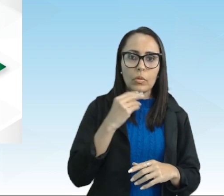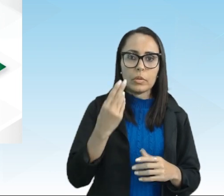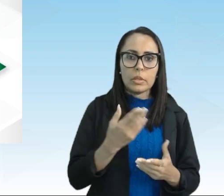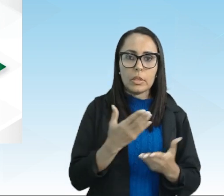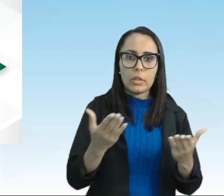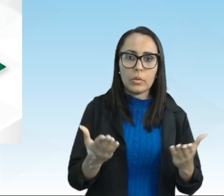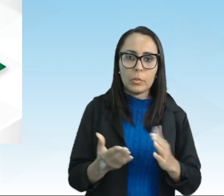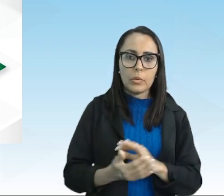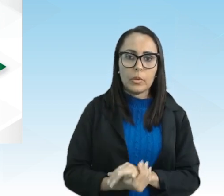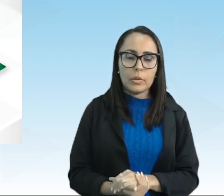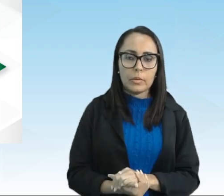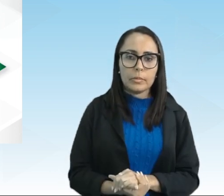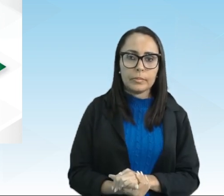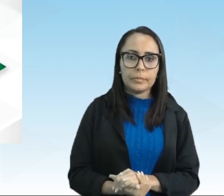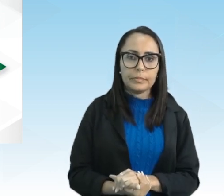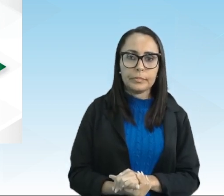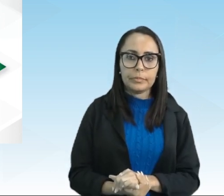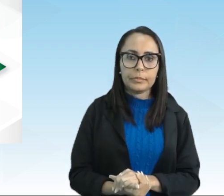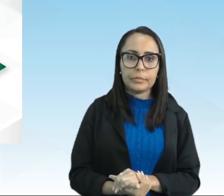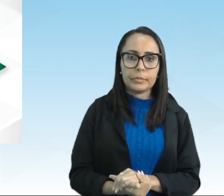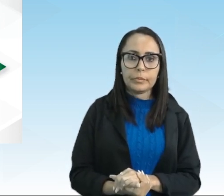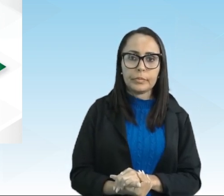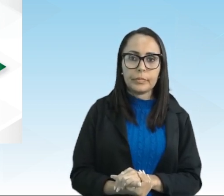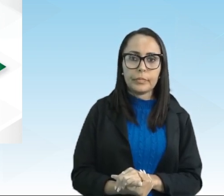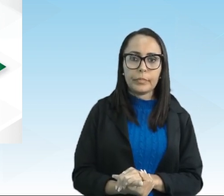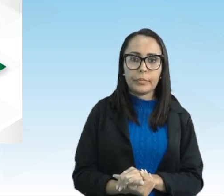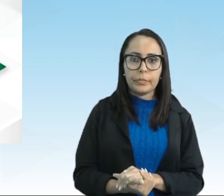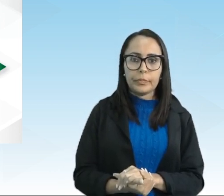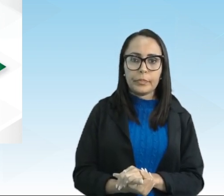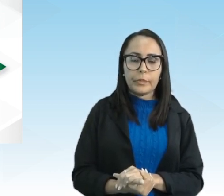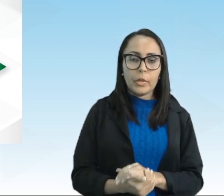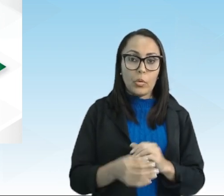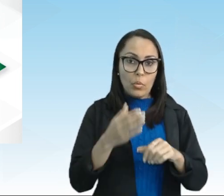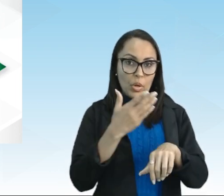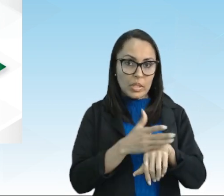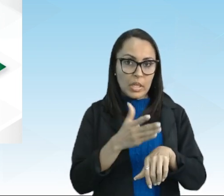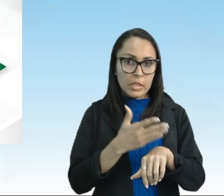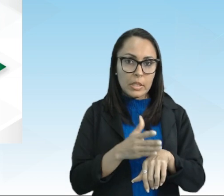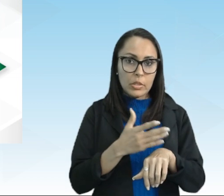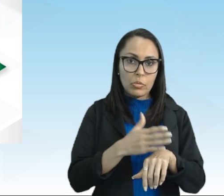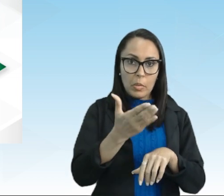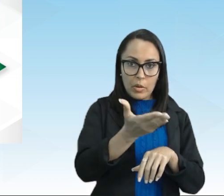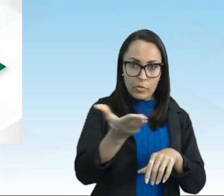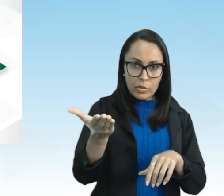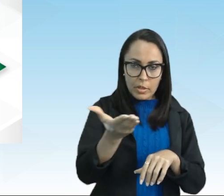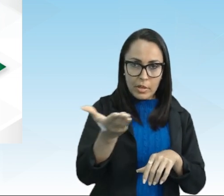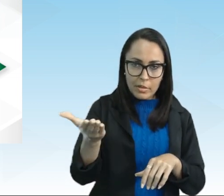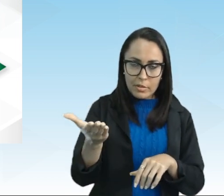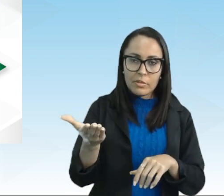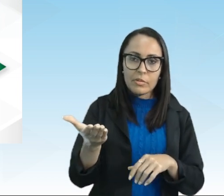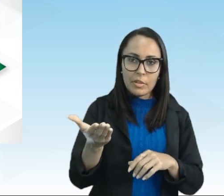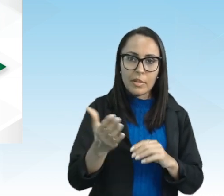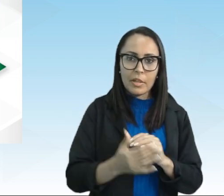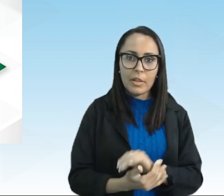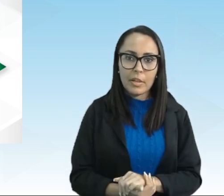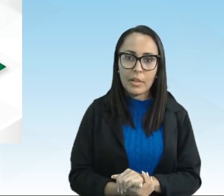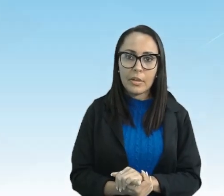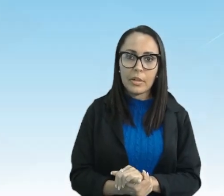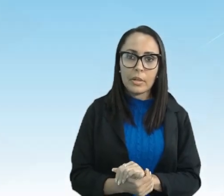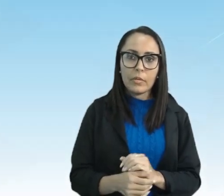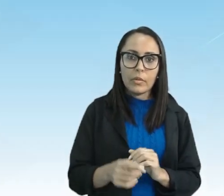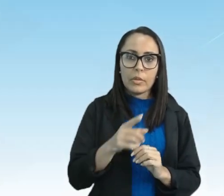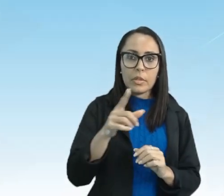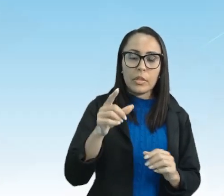outro isso é intertextualidade um exercício que eu já deixo para vocês estudantes é que vocês